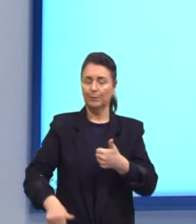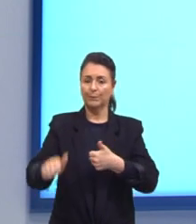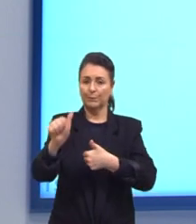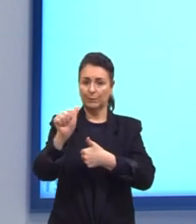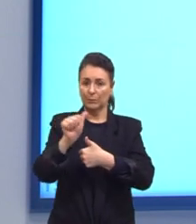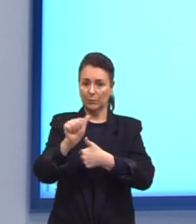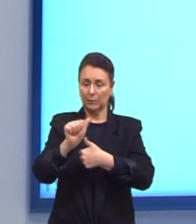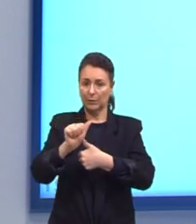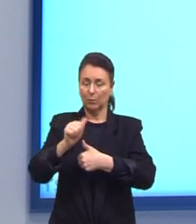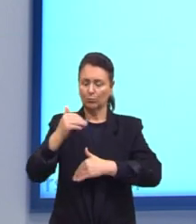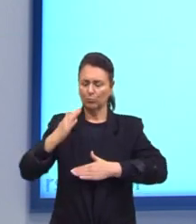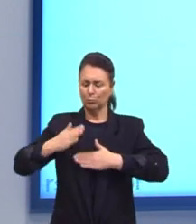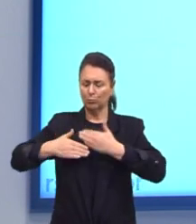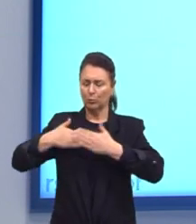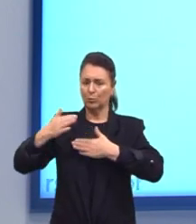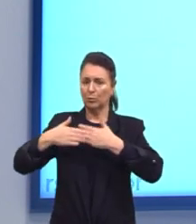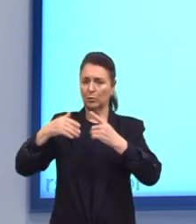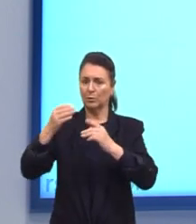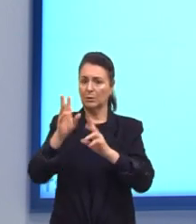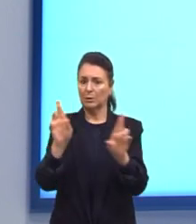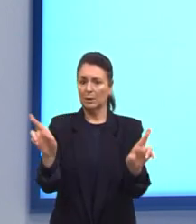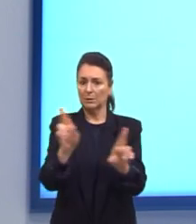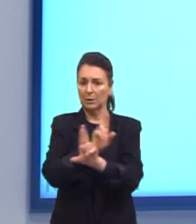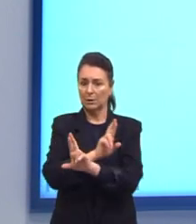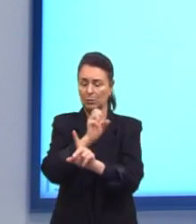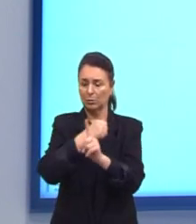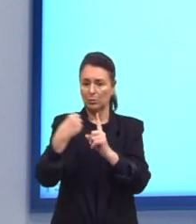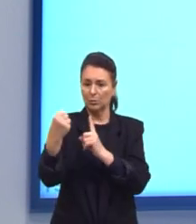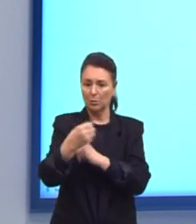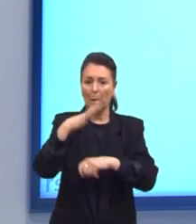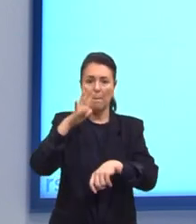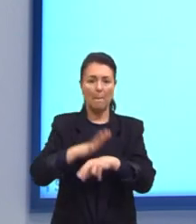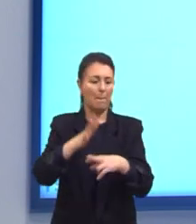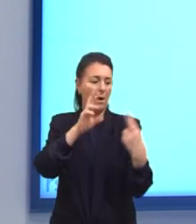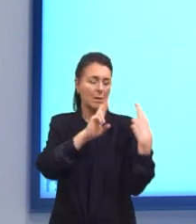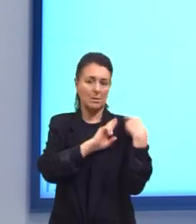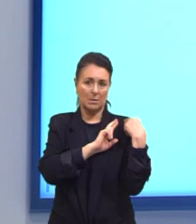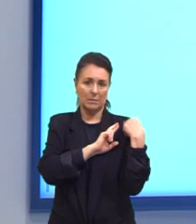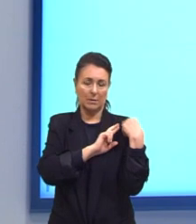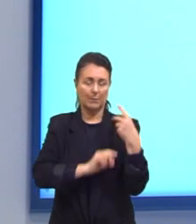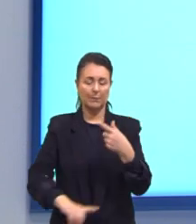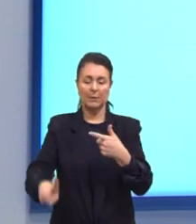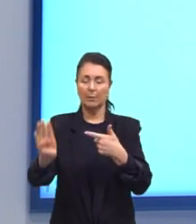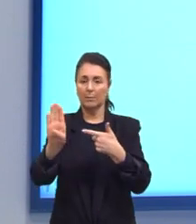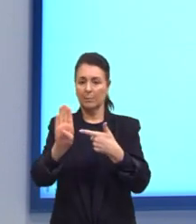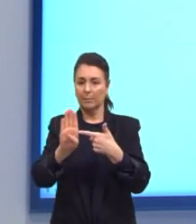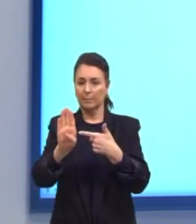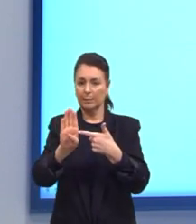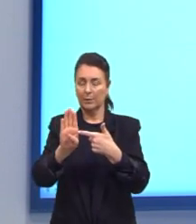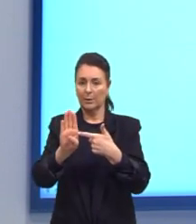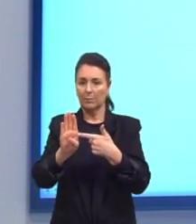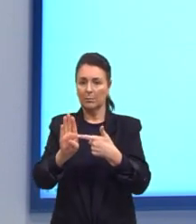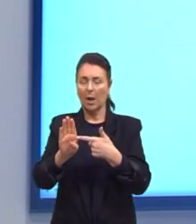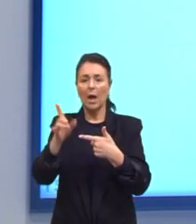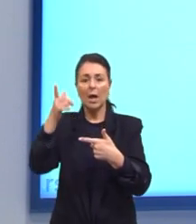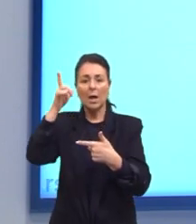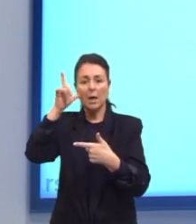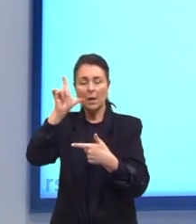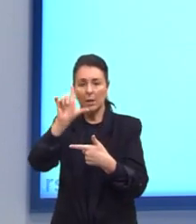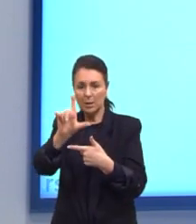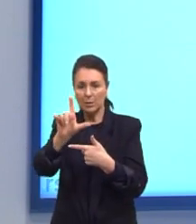Construção Das relações Sociais Mais responsáveis Letra B Garantia Das